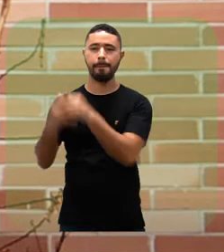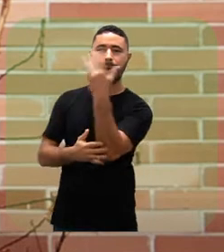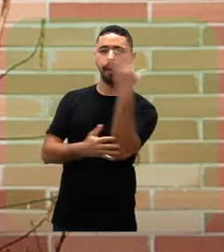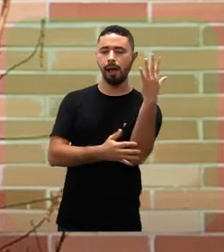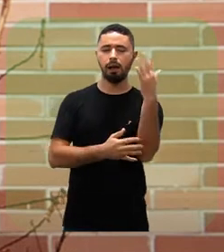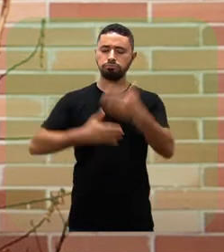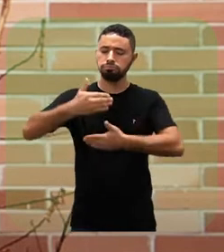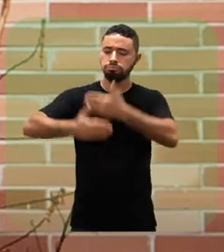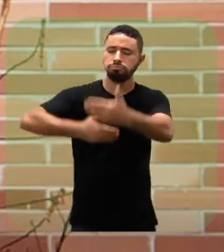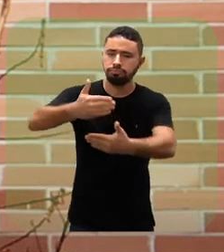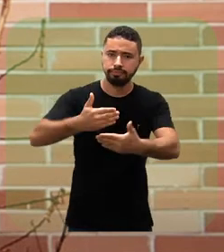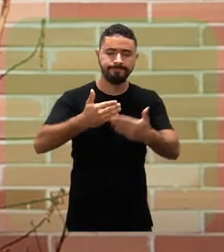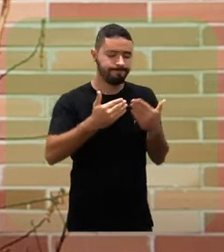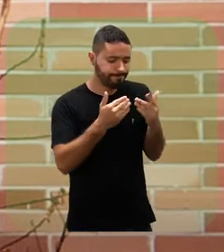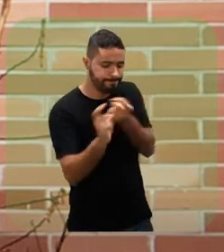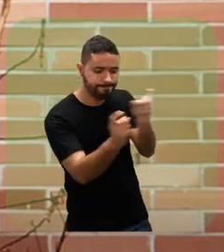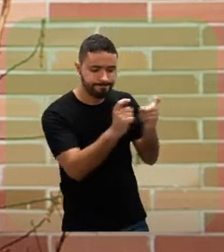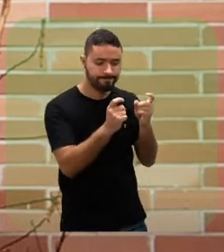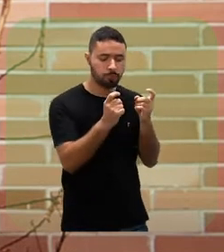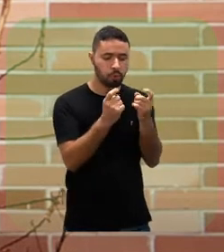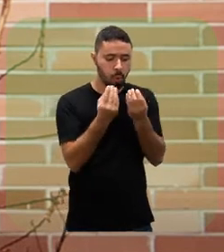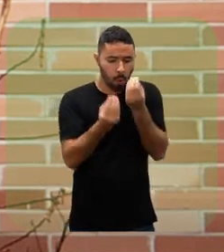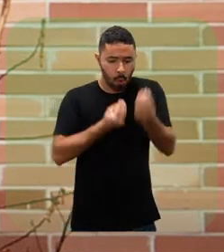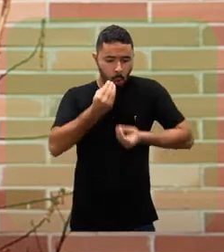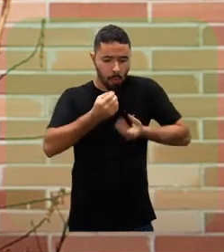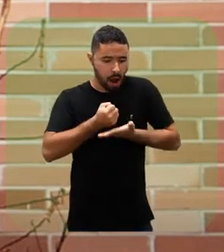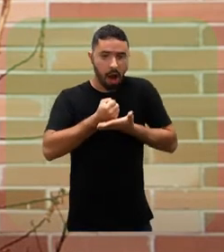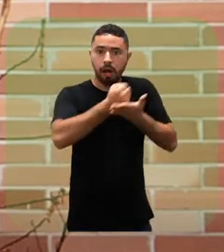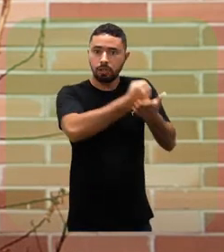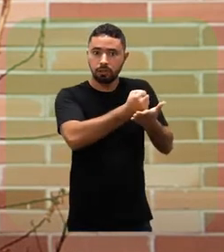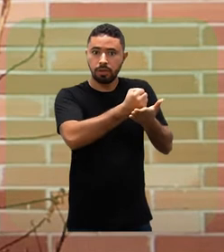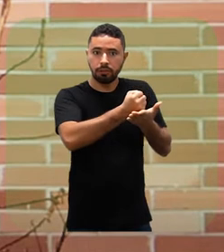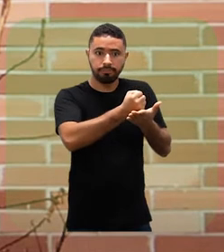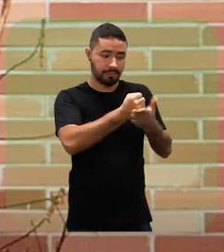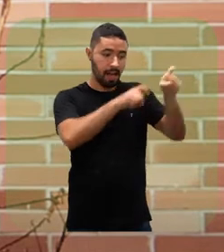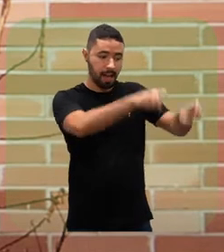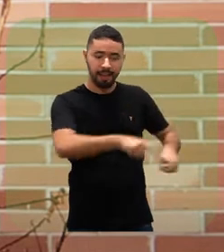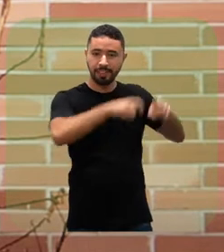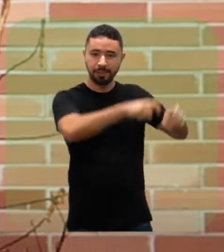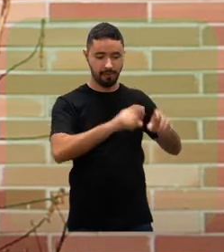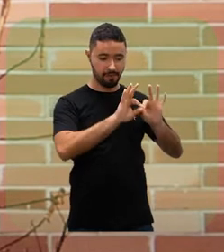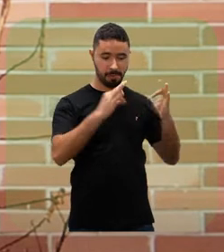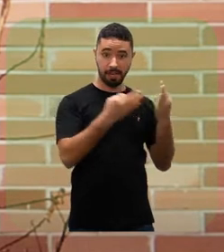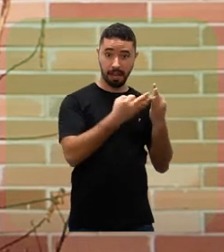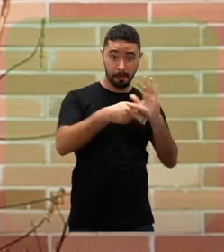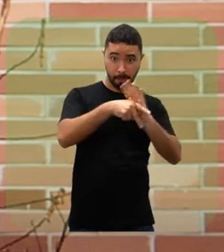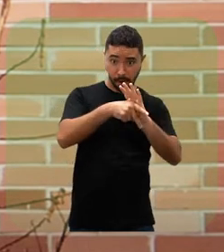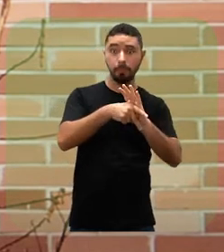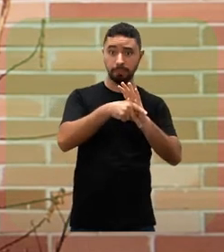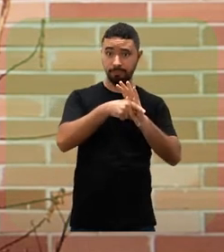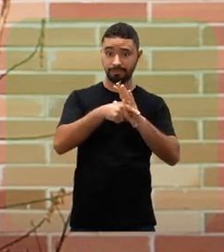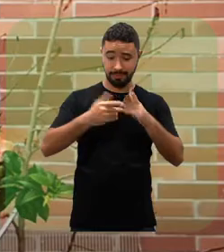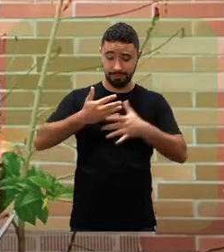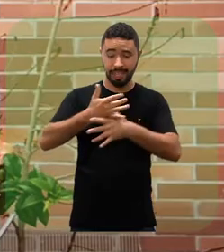acabou partindo para o campo em que a gente iria discutir como é que poderíamos ajudar a agricultura familiar